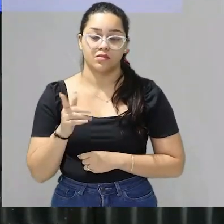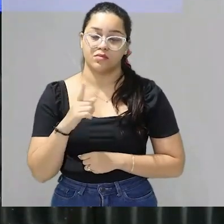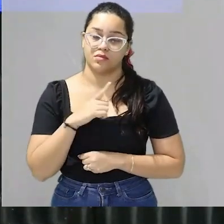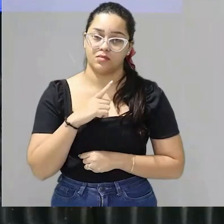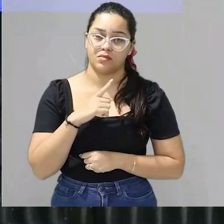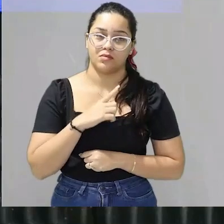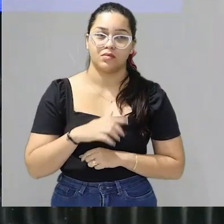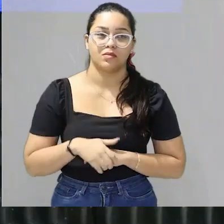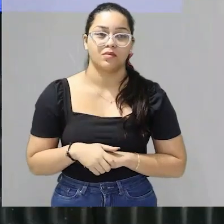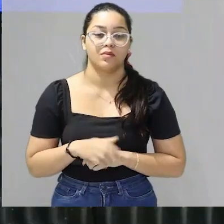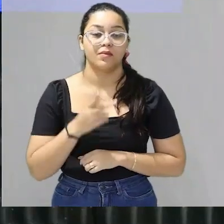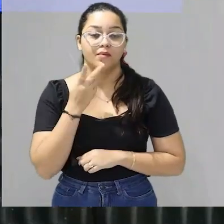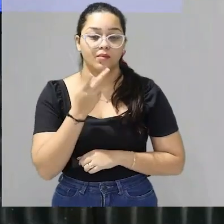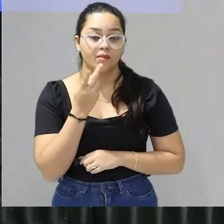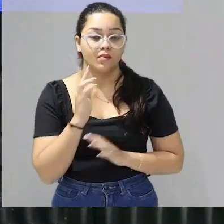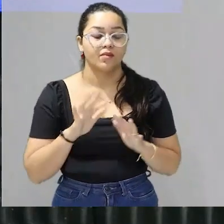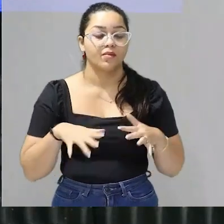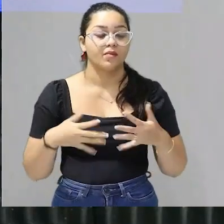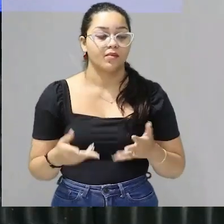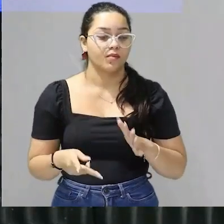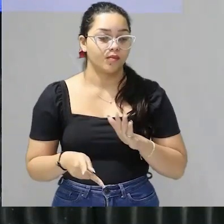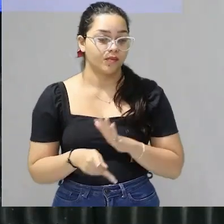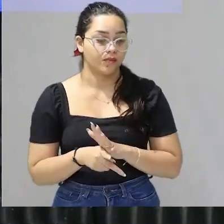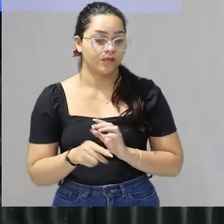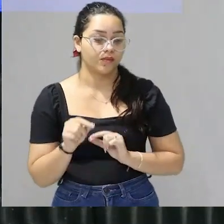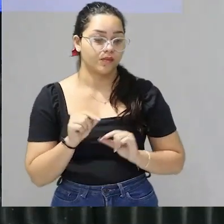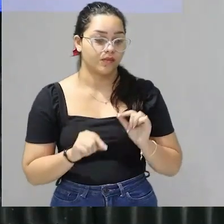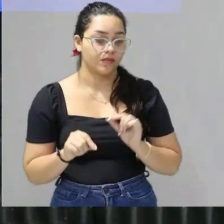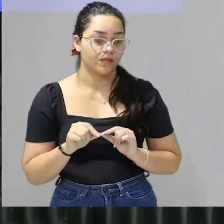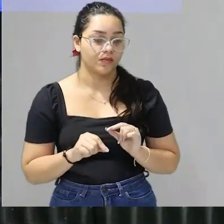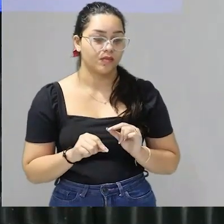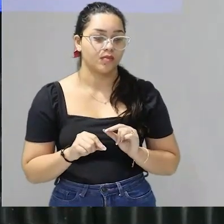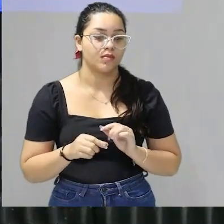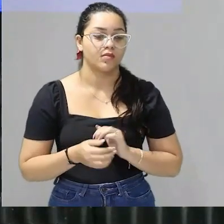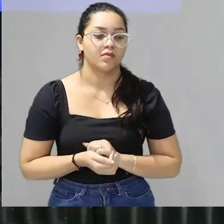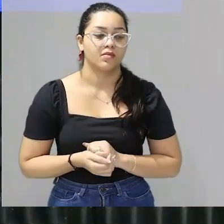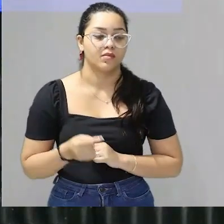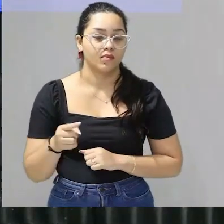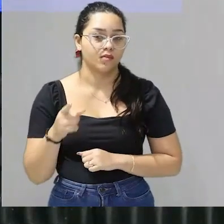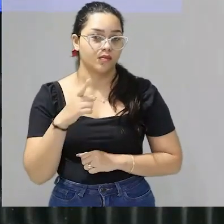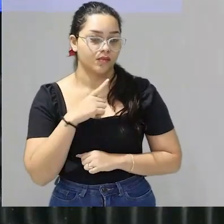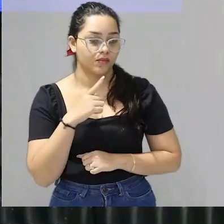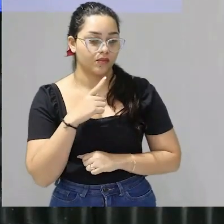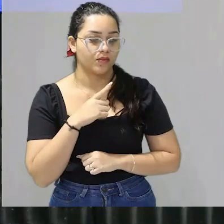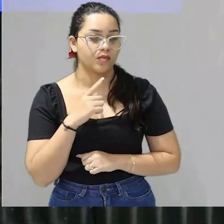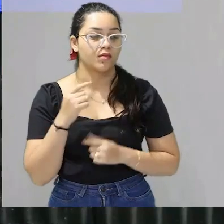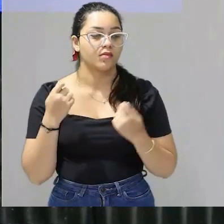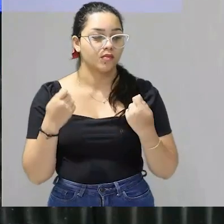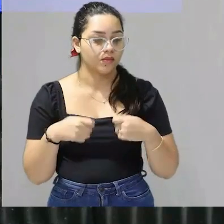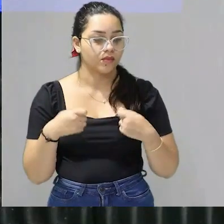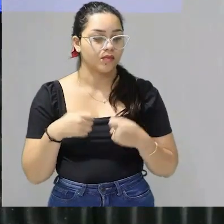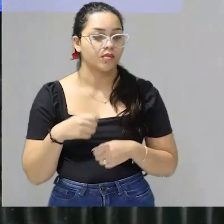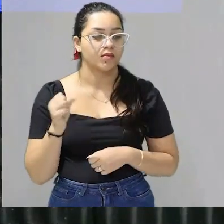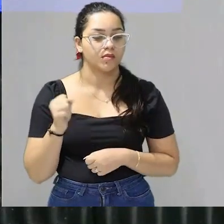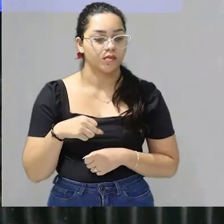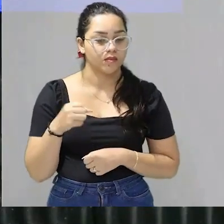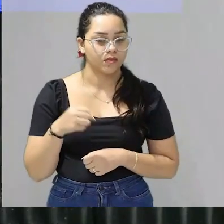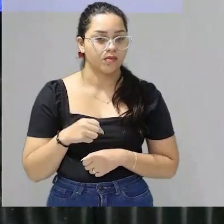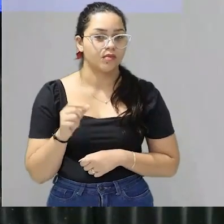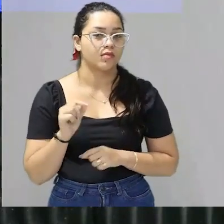um pouco ele já falou quais são os efeitos ainda assim você tem a possibilidade e deve sim